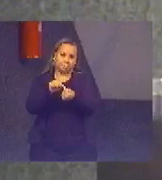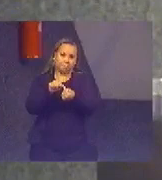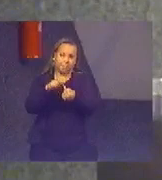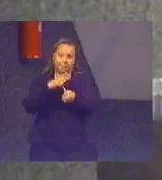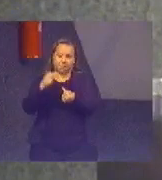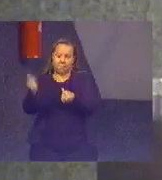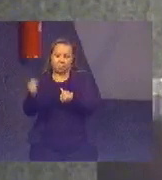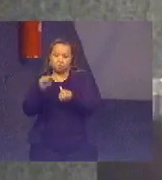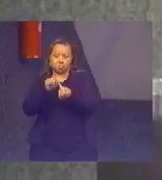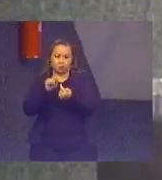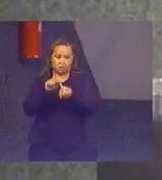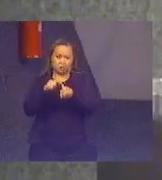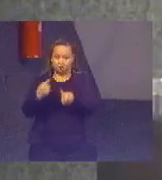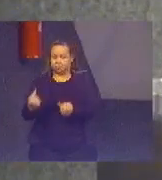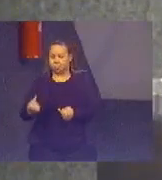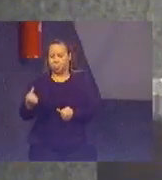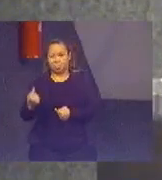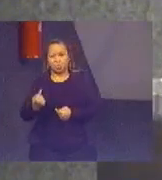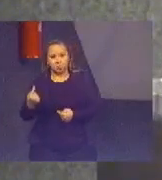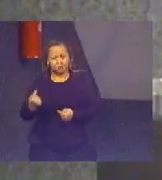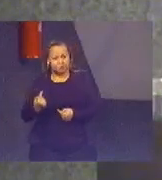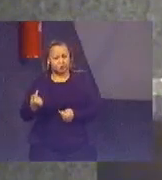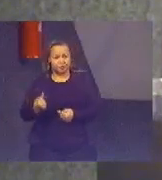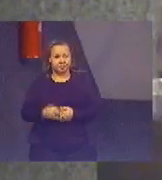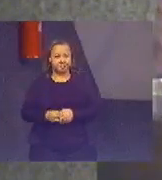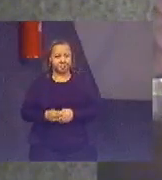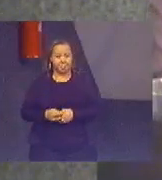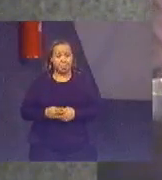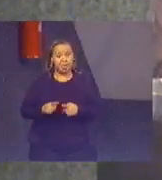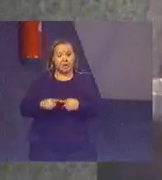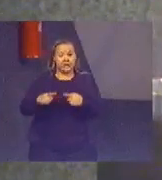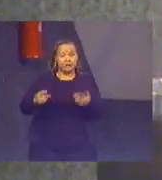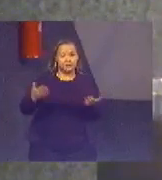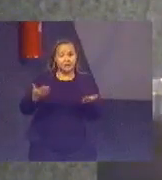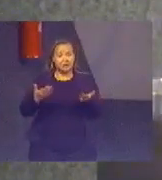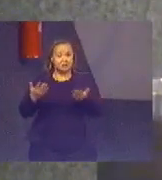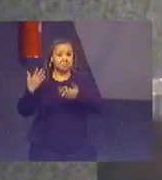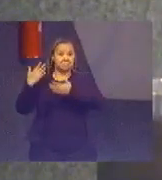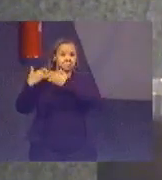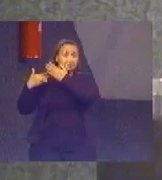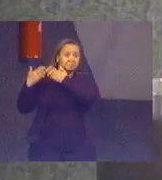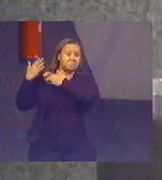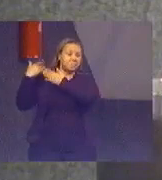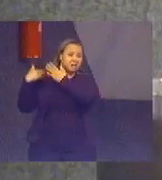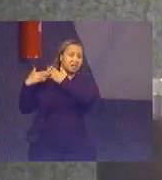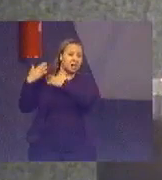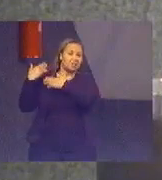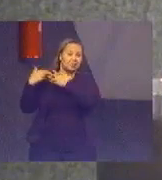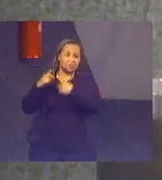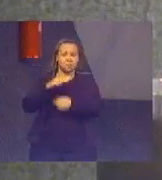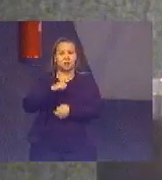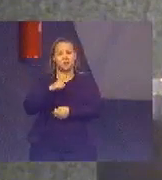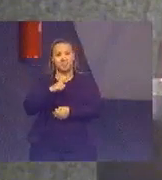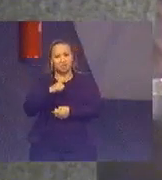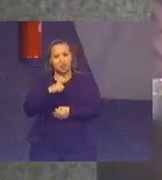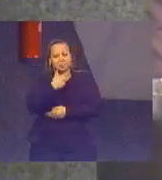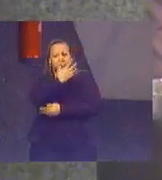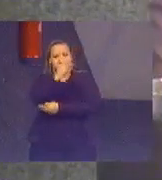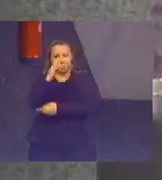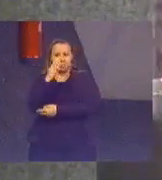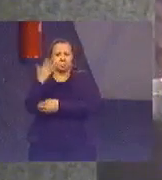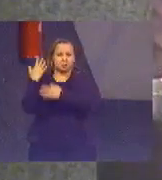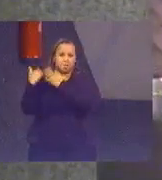uma maneira isolada. Agora, retrocessos ambientais